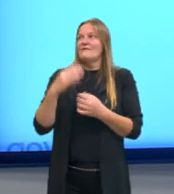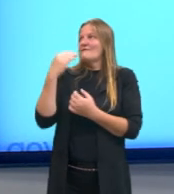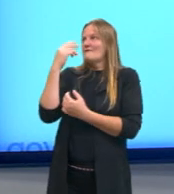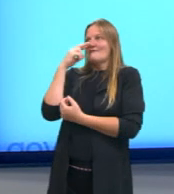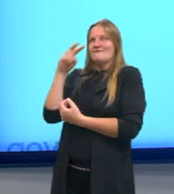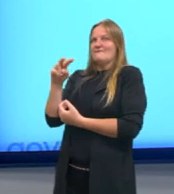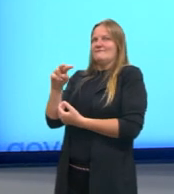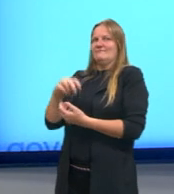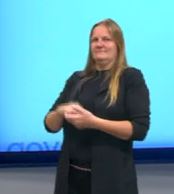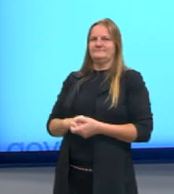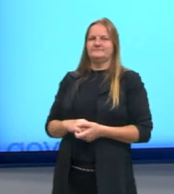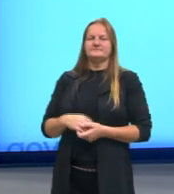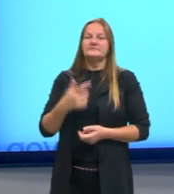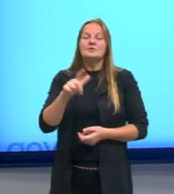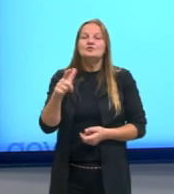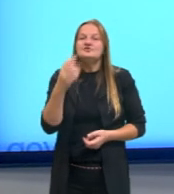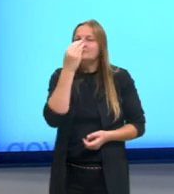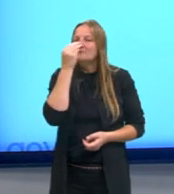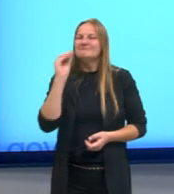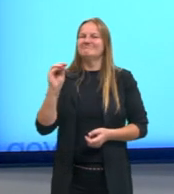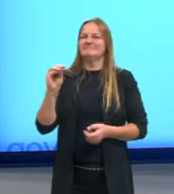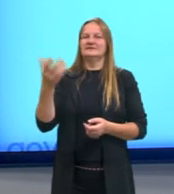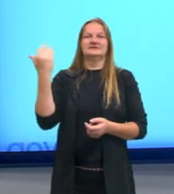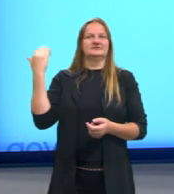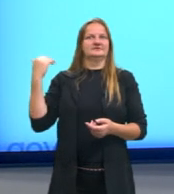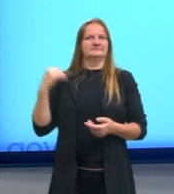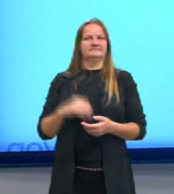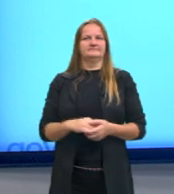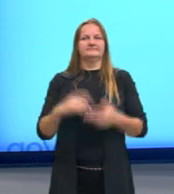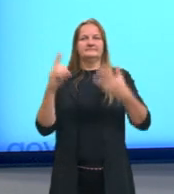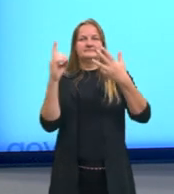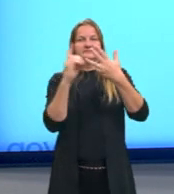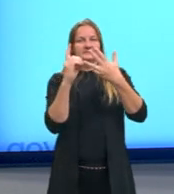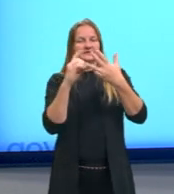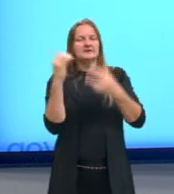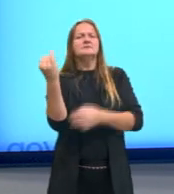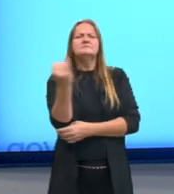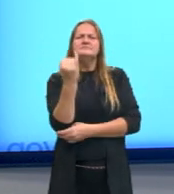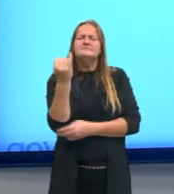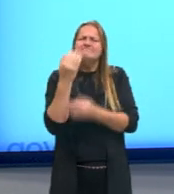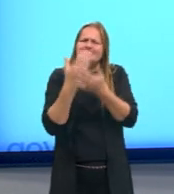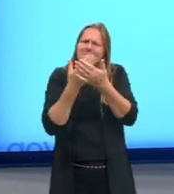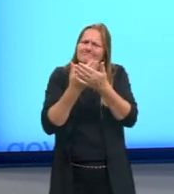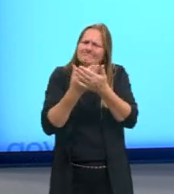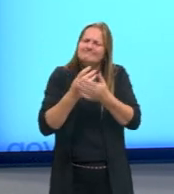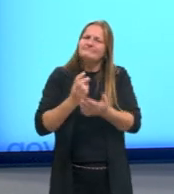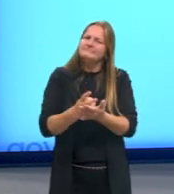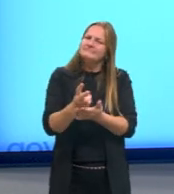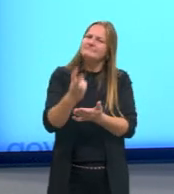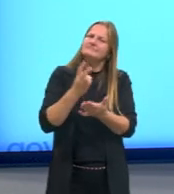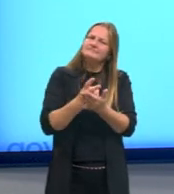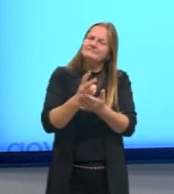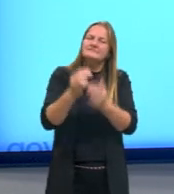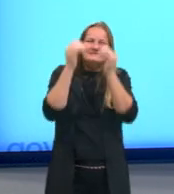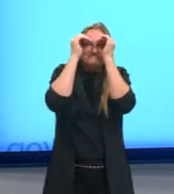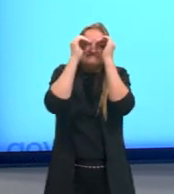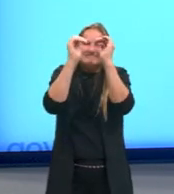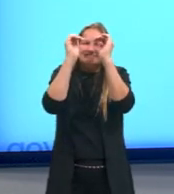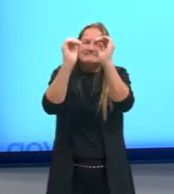isso era uma fala de preconceito. A letra D fala sobre a importância do estudo, da preservação e do respeito.